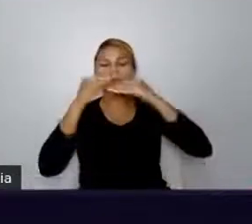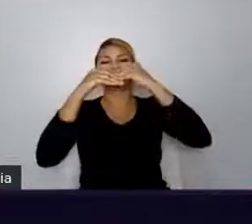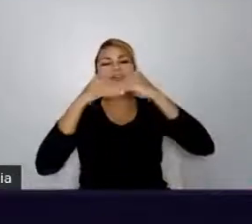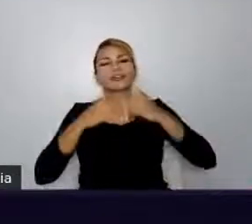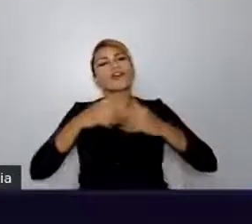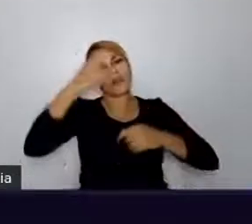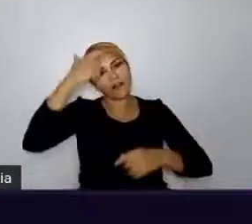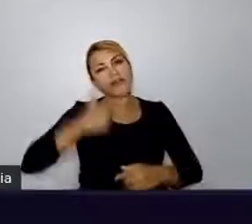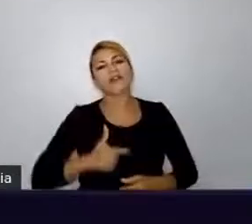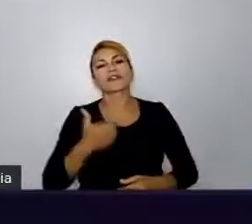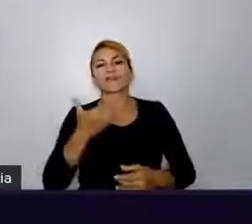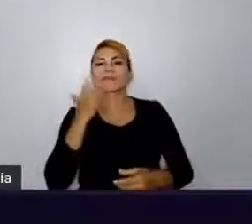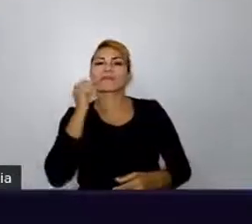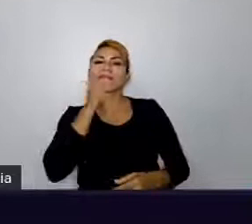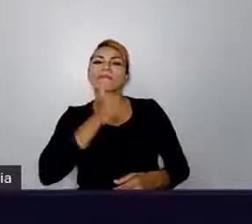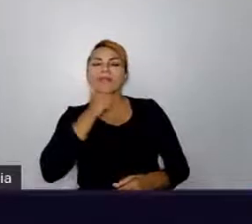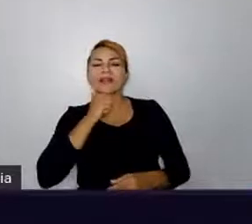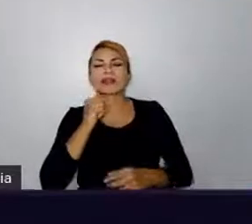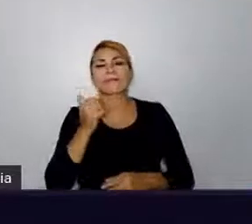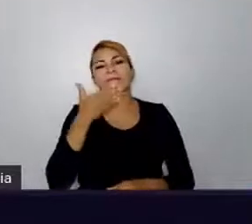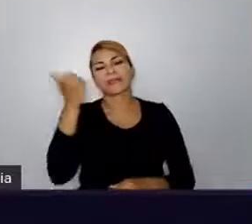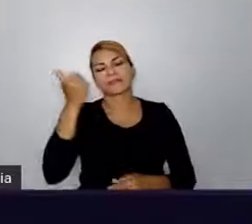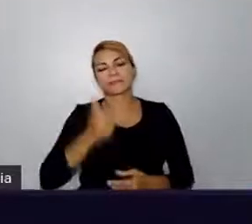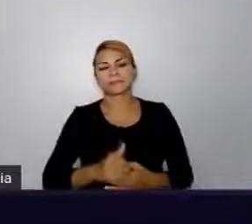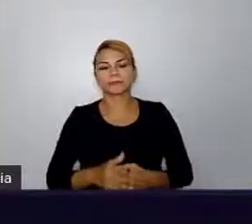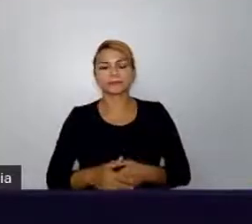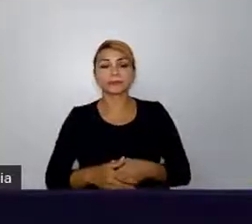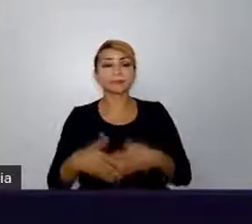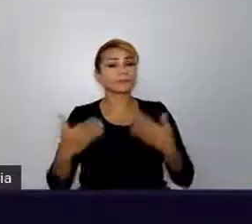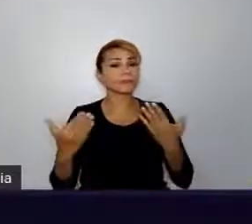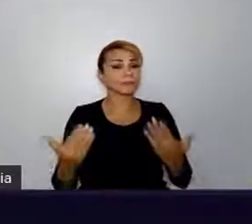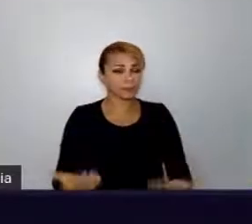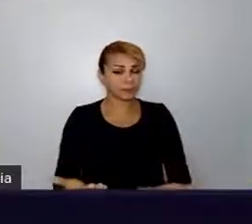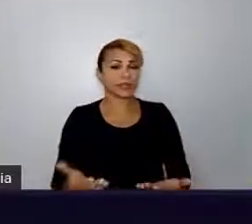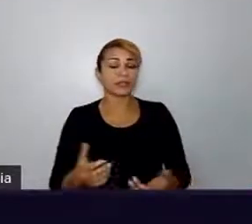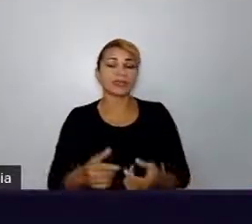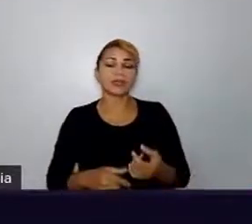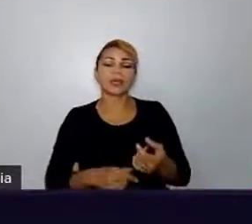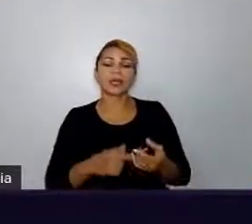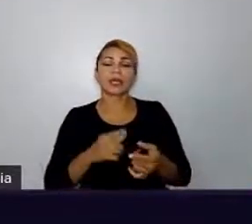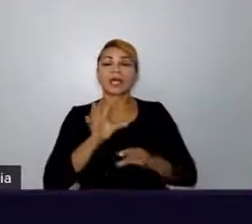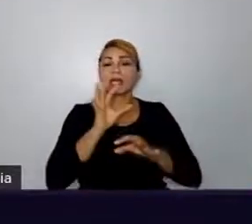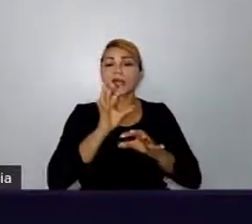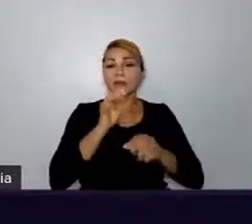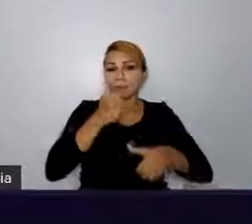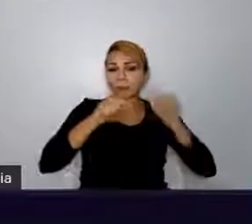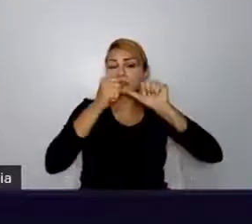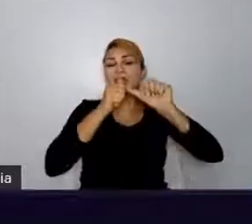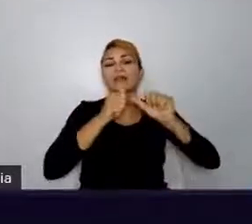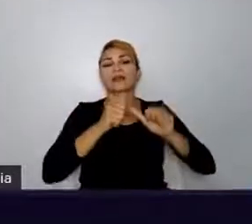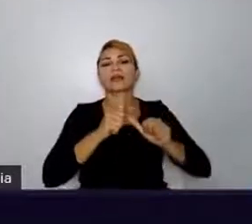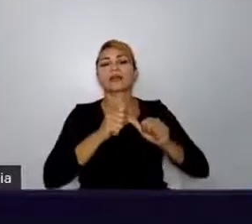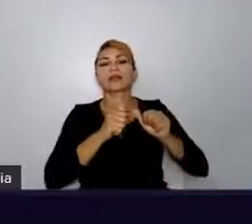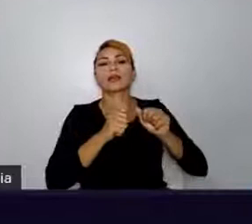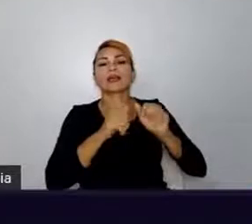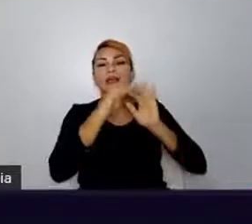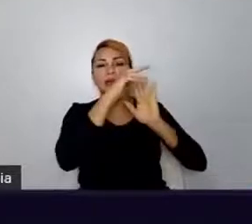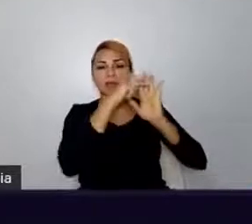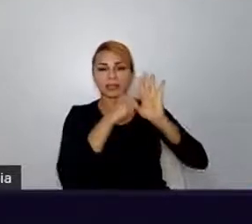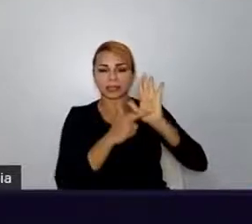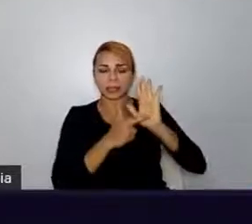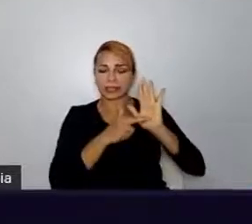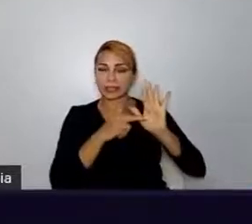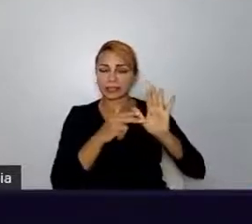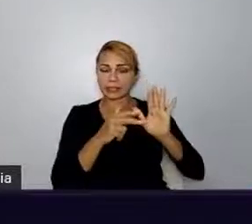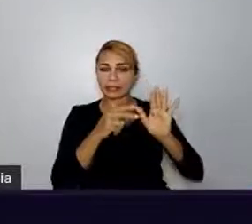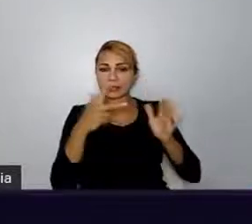uns comandosinhos que estavam errados, coisa bem pequena. e só foi possível porque um